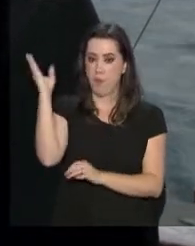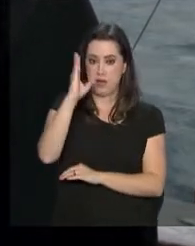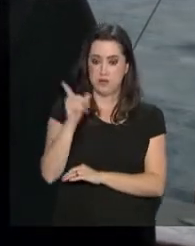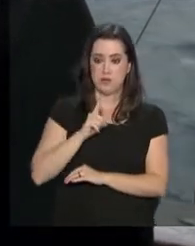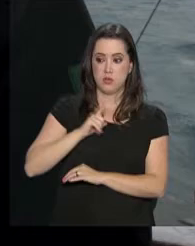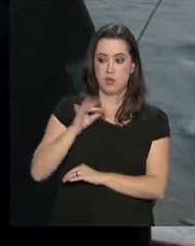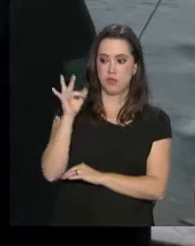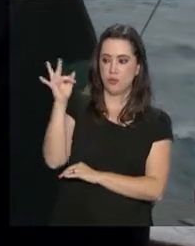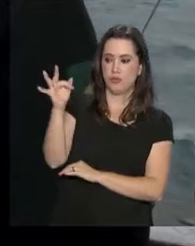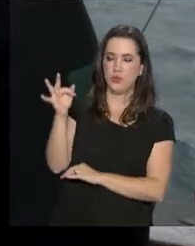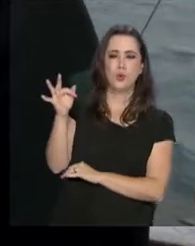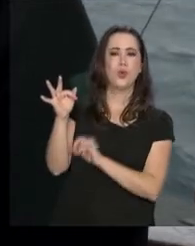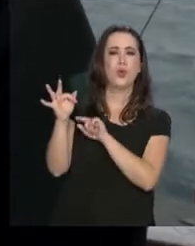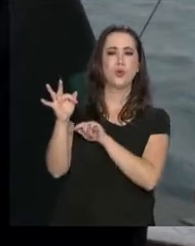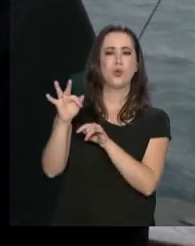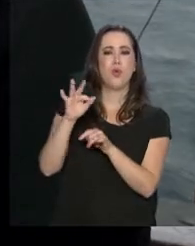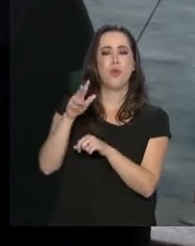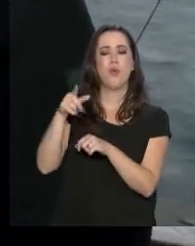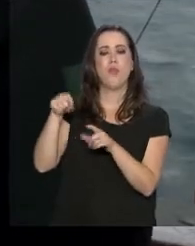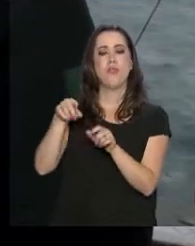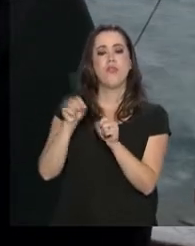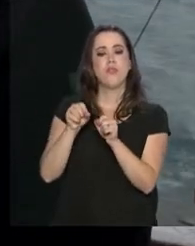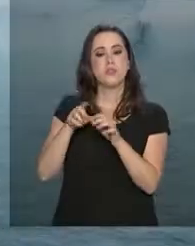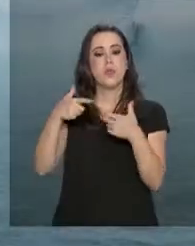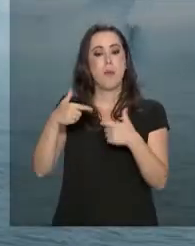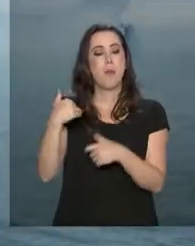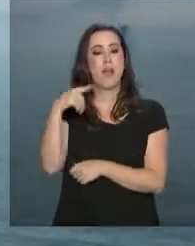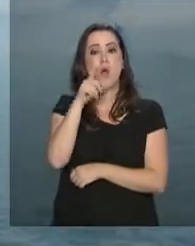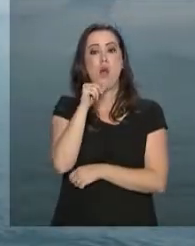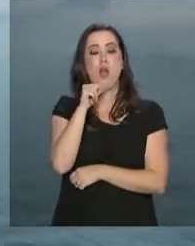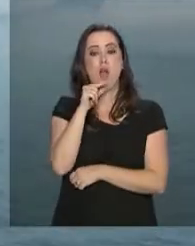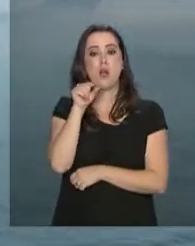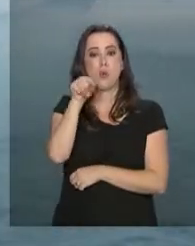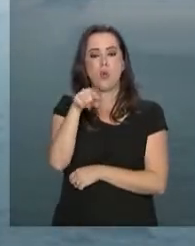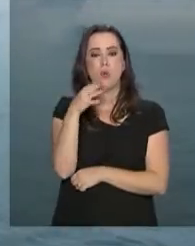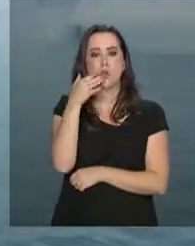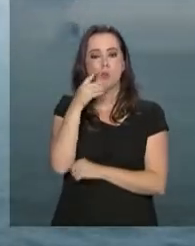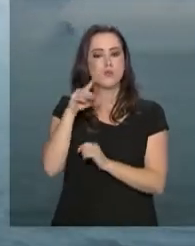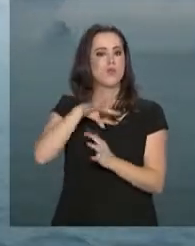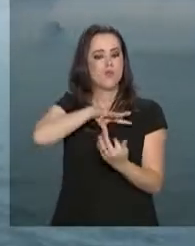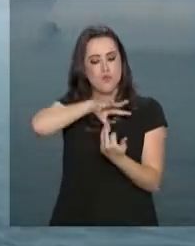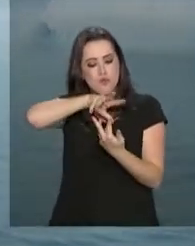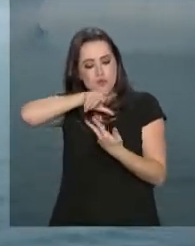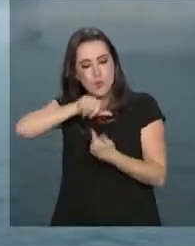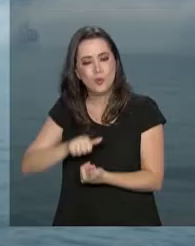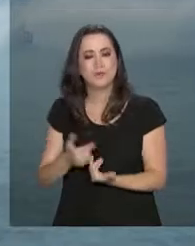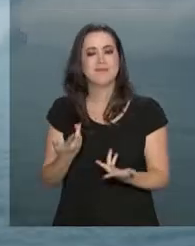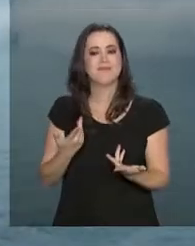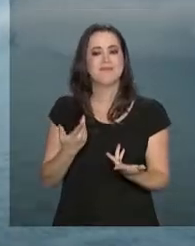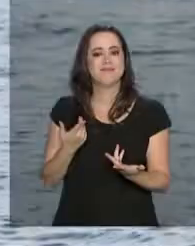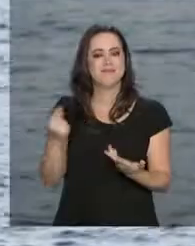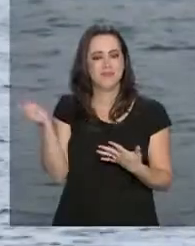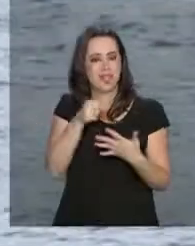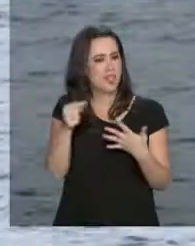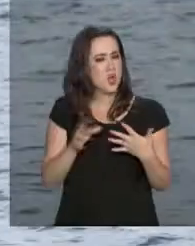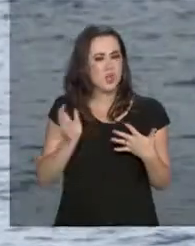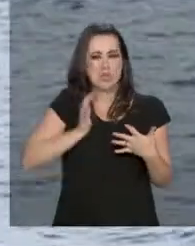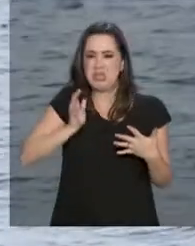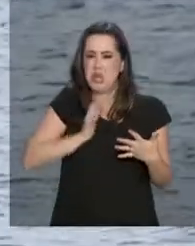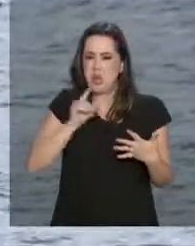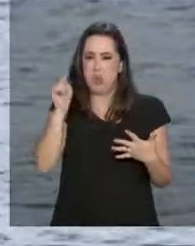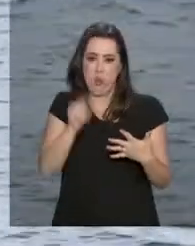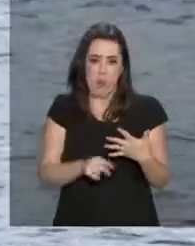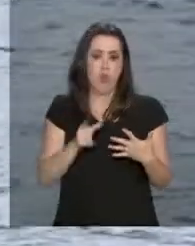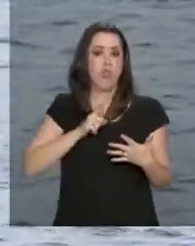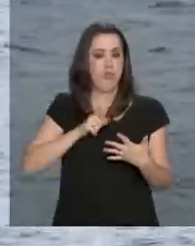futuro do continente, um continente que tem a maior reserva de água doce do mundo. Então, dentre outras riquezas que o